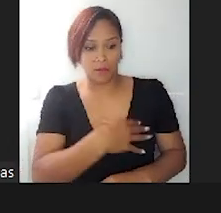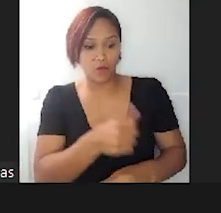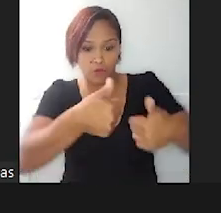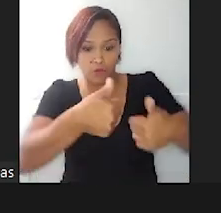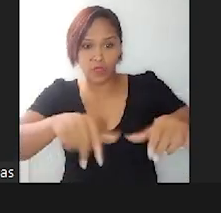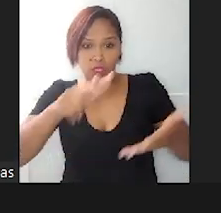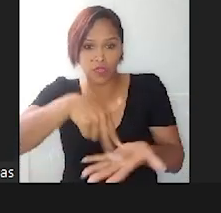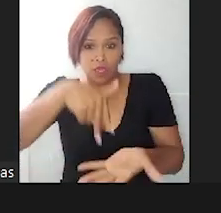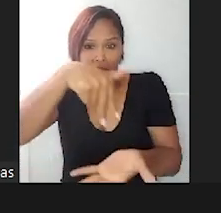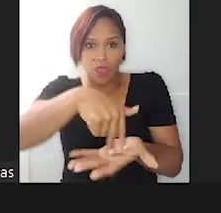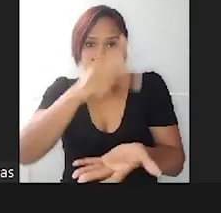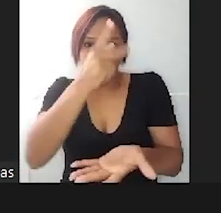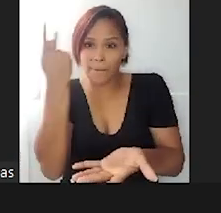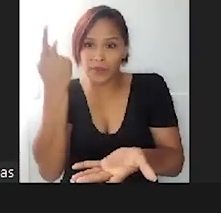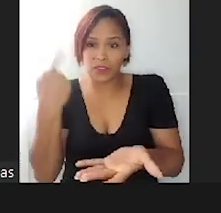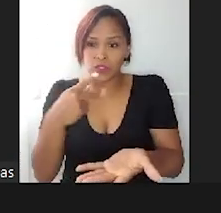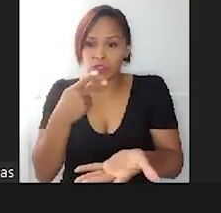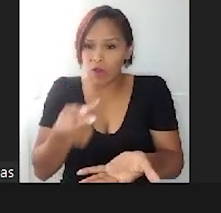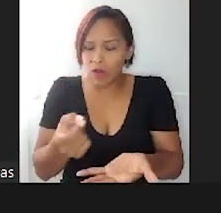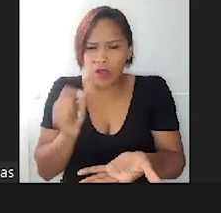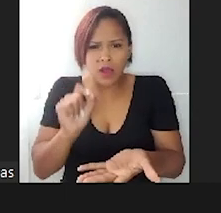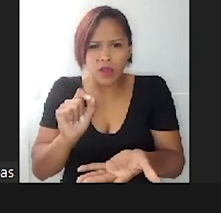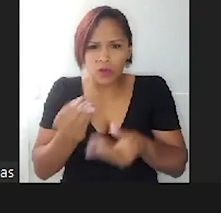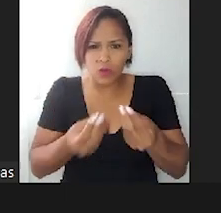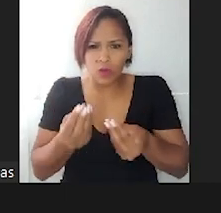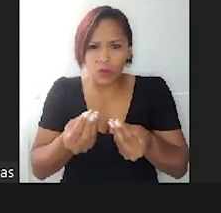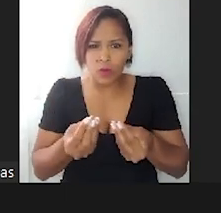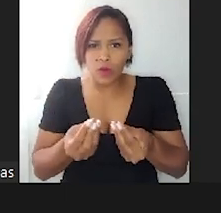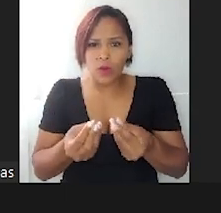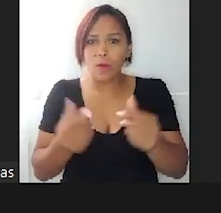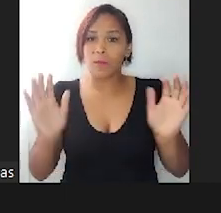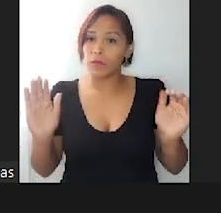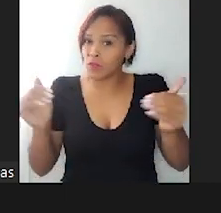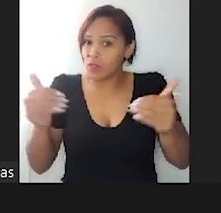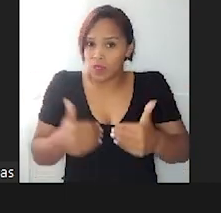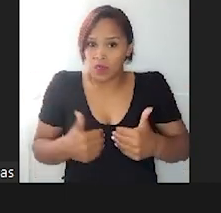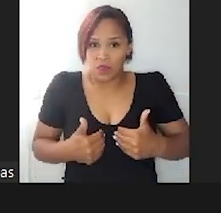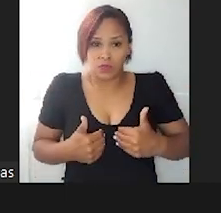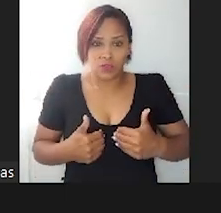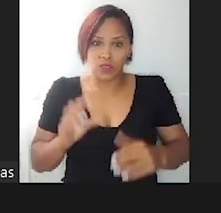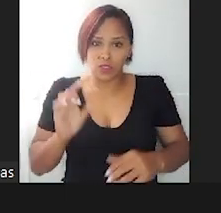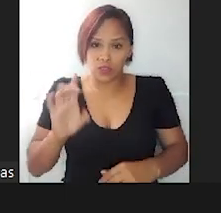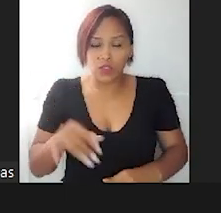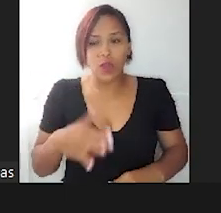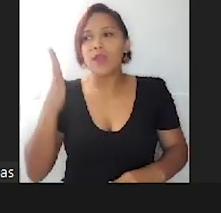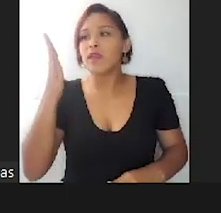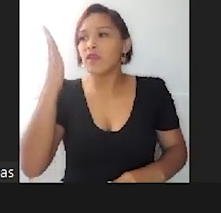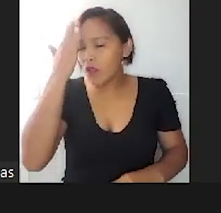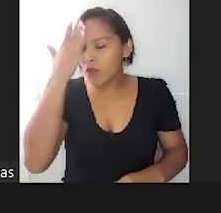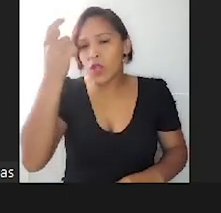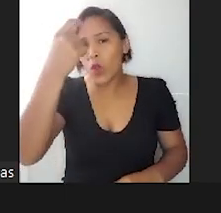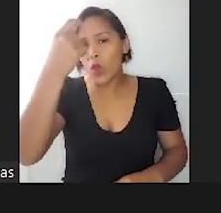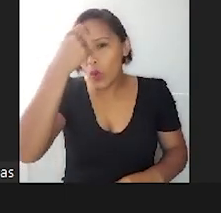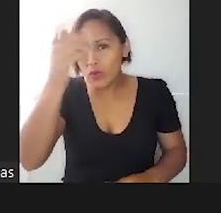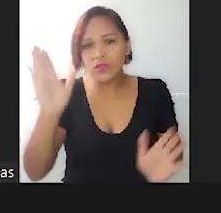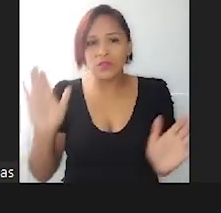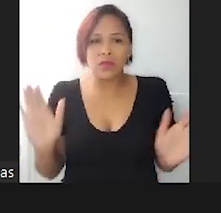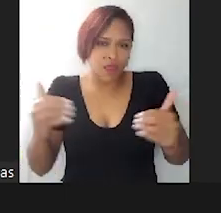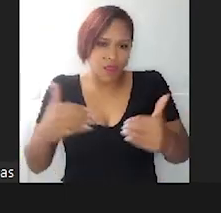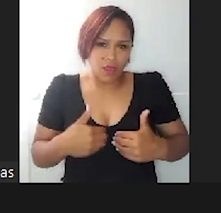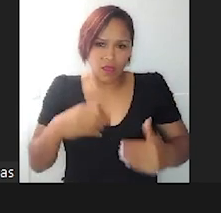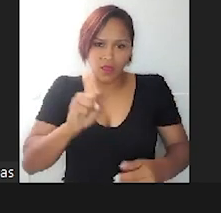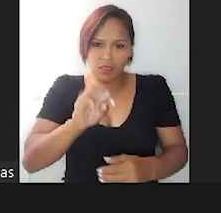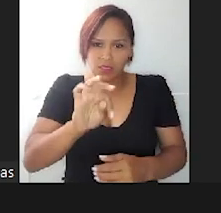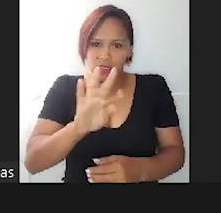estereotipia sem parar porque ele é autista, só. Eu sei que ele é autista e tem estereotipia, mas o que eu tô